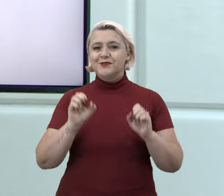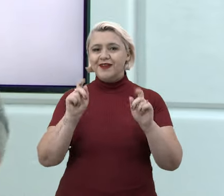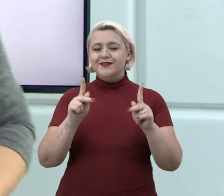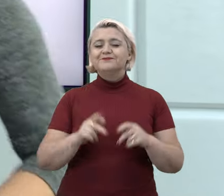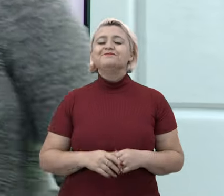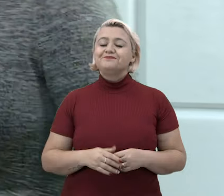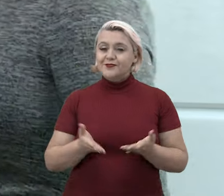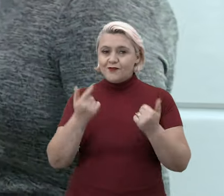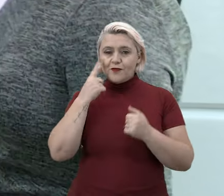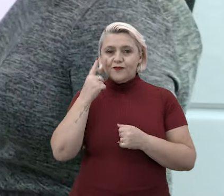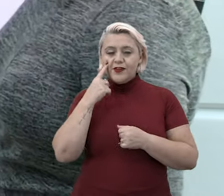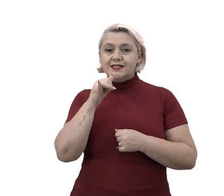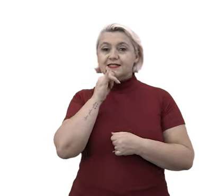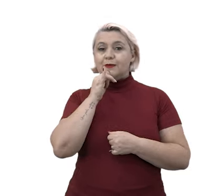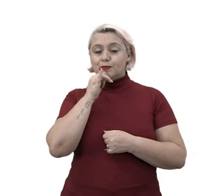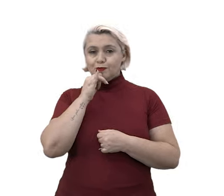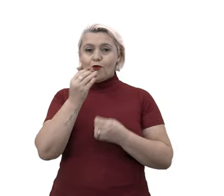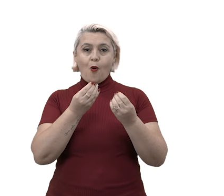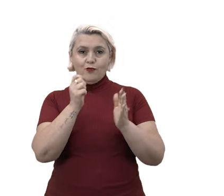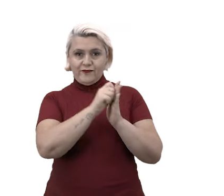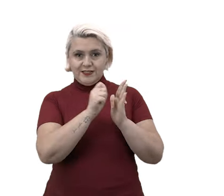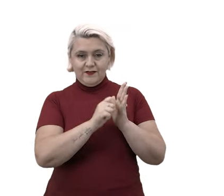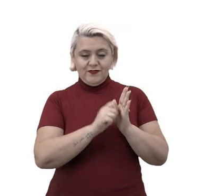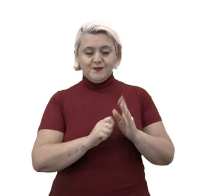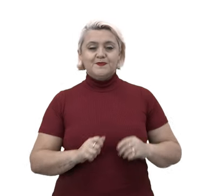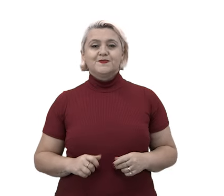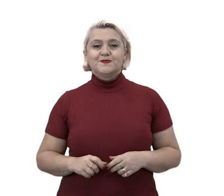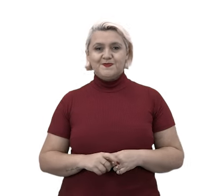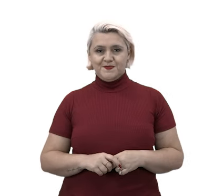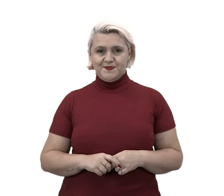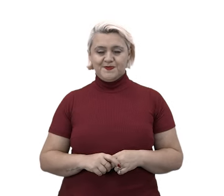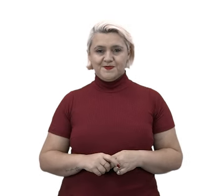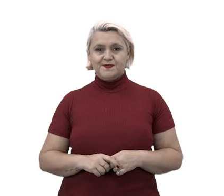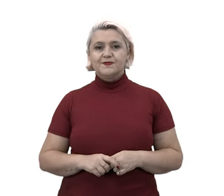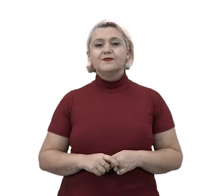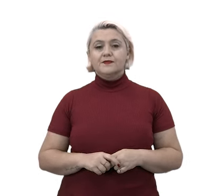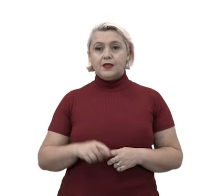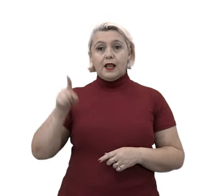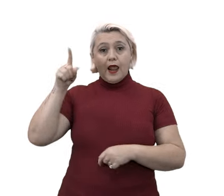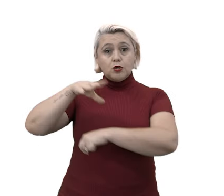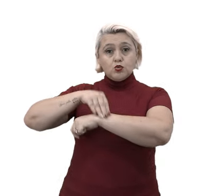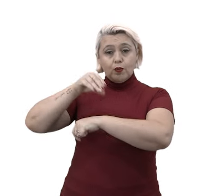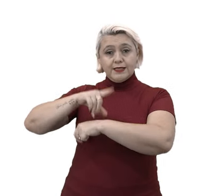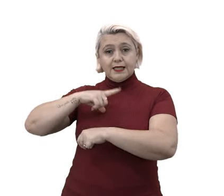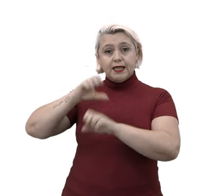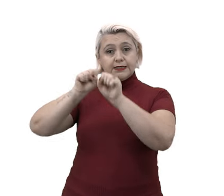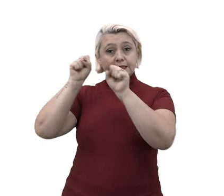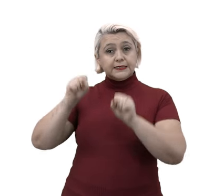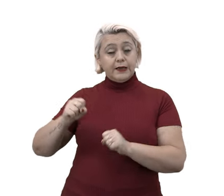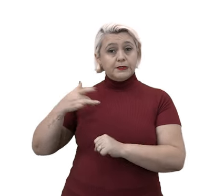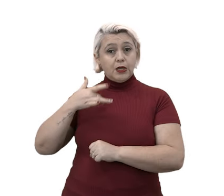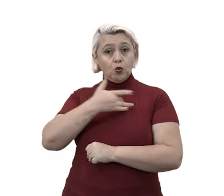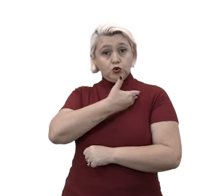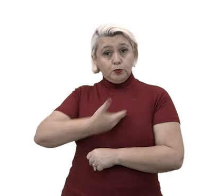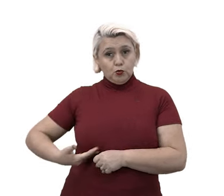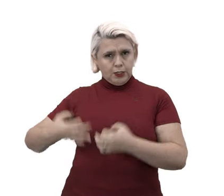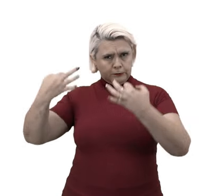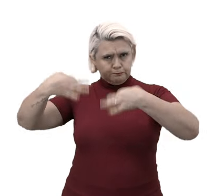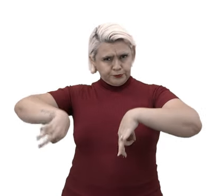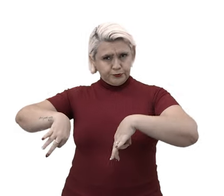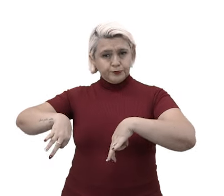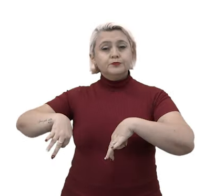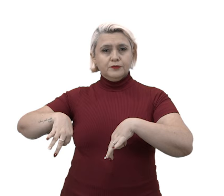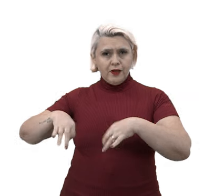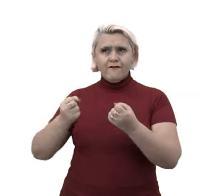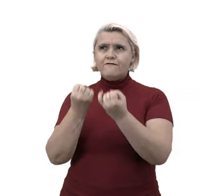Então, vamos ver o exemplo aqui. Na prática, enquanto a Suécia possui um sistema de saúde pública eficiente, muitos